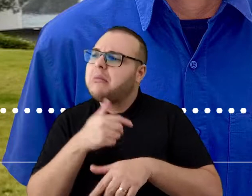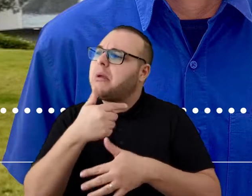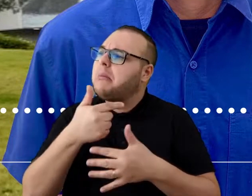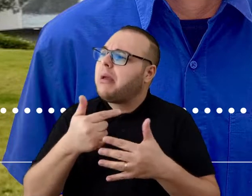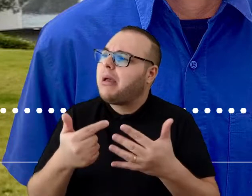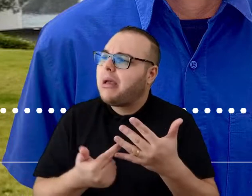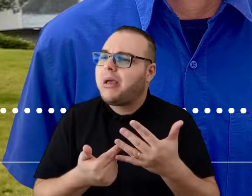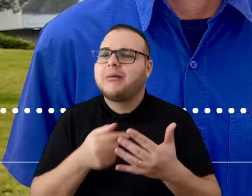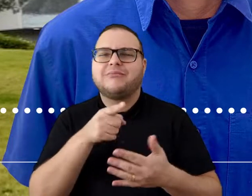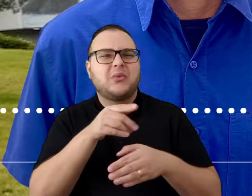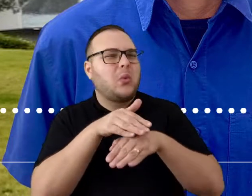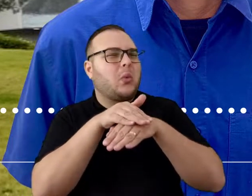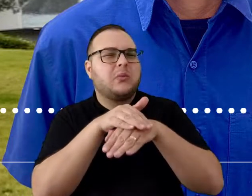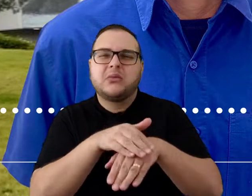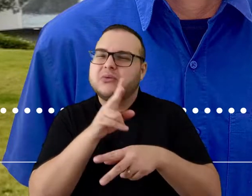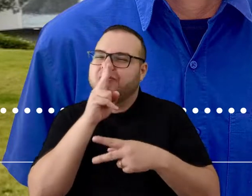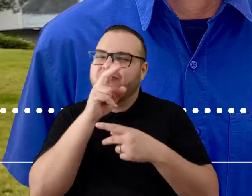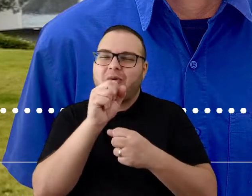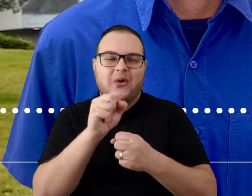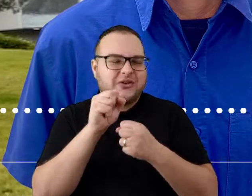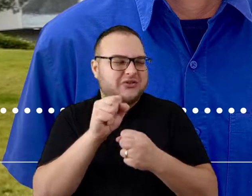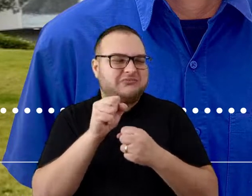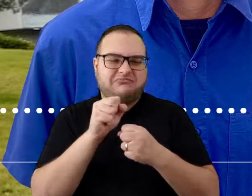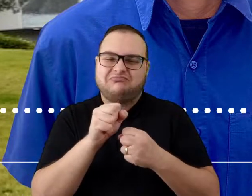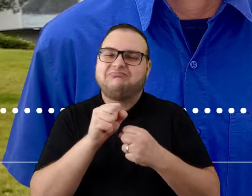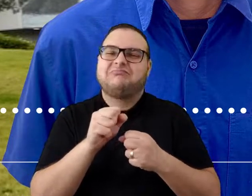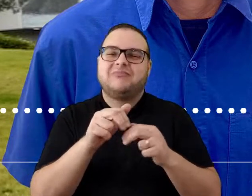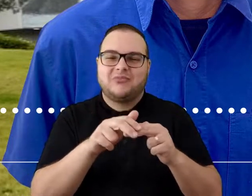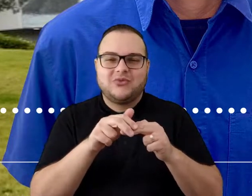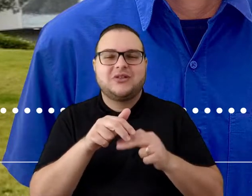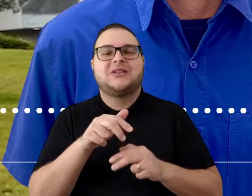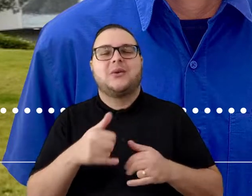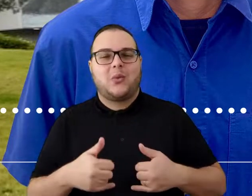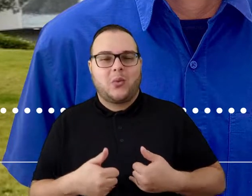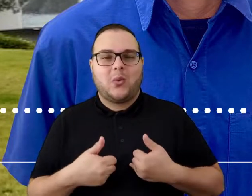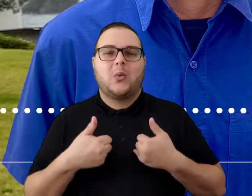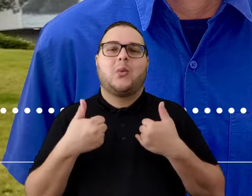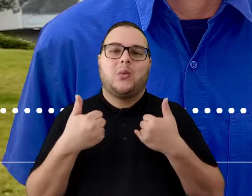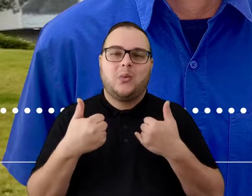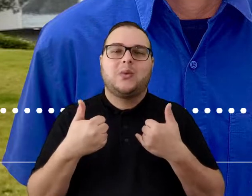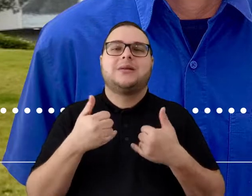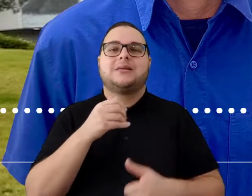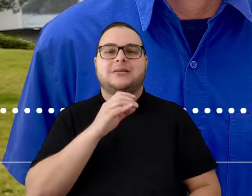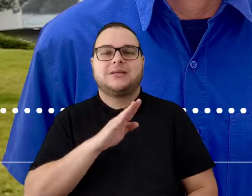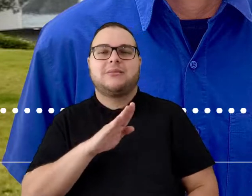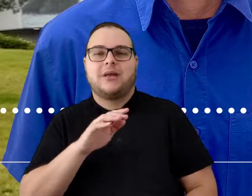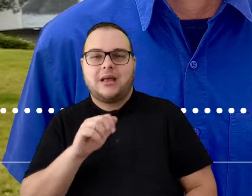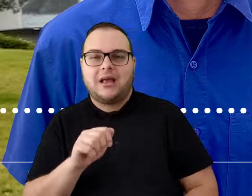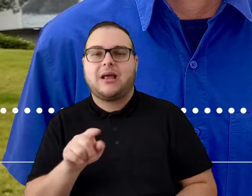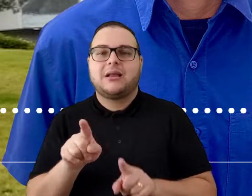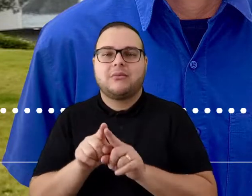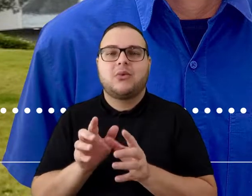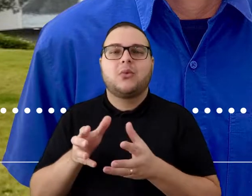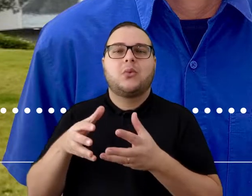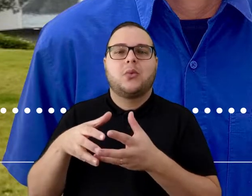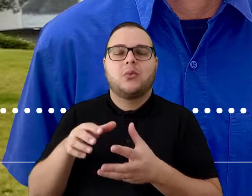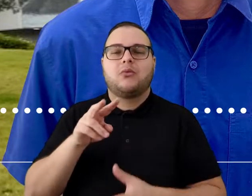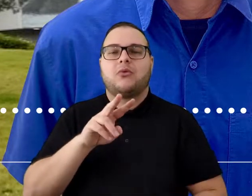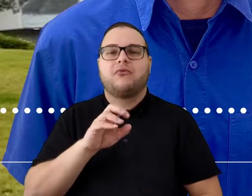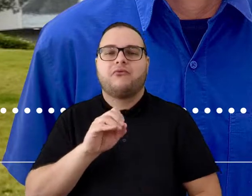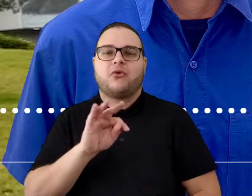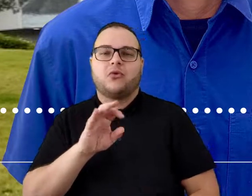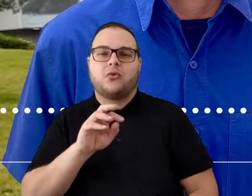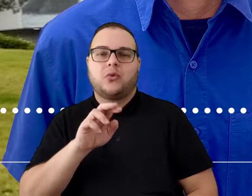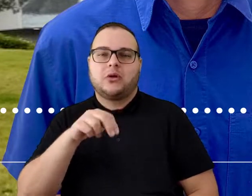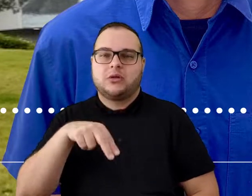onde que era. Então, a humildade nessa família não existe igual. E é o que traz orgulho até hoje, né? Da CBA e do Grupo Votorantim. E com tantos